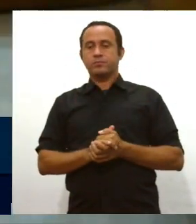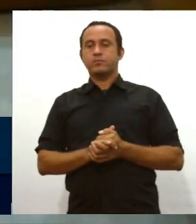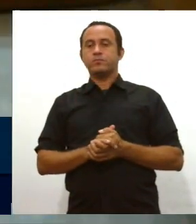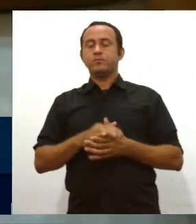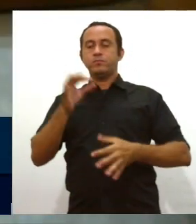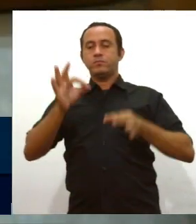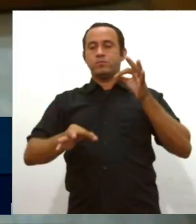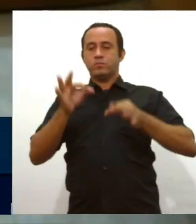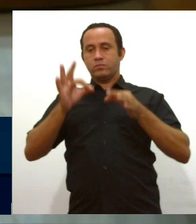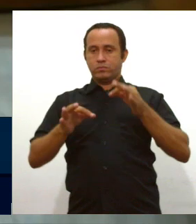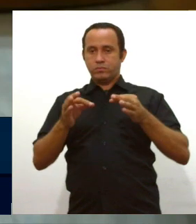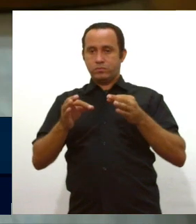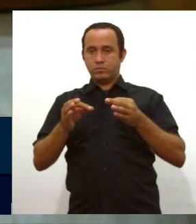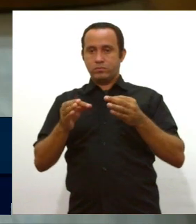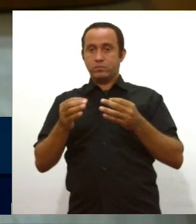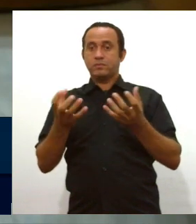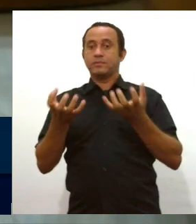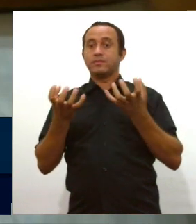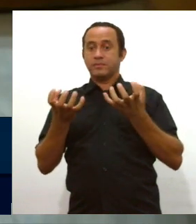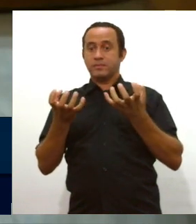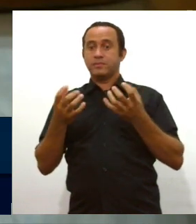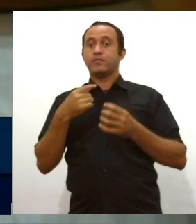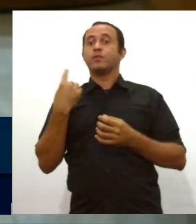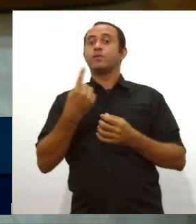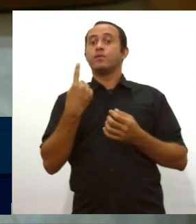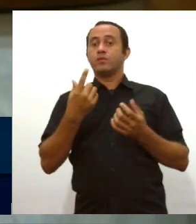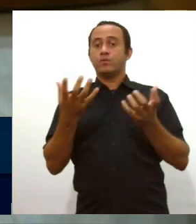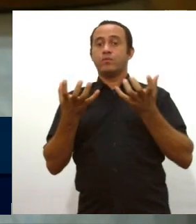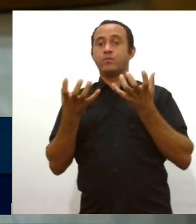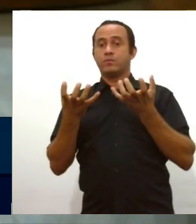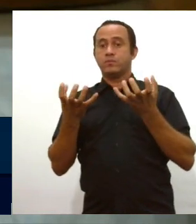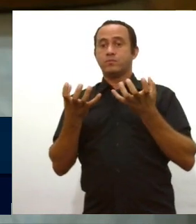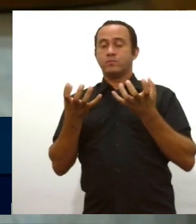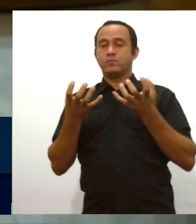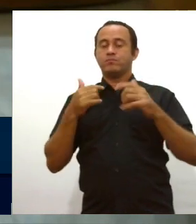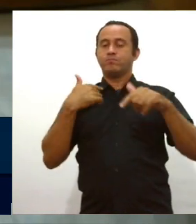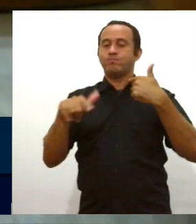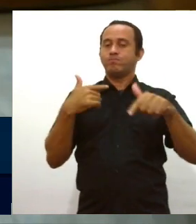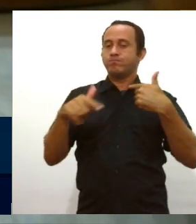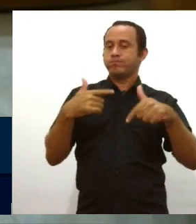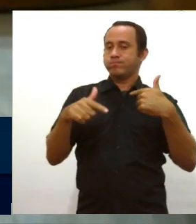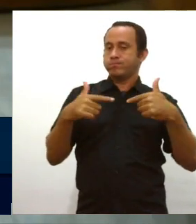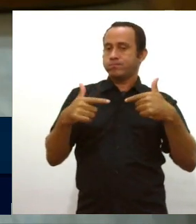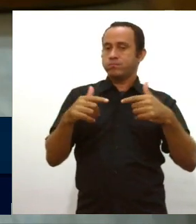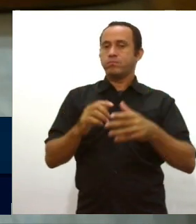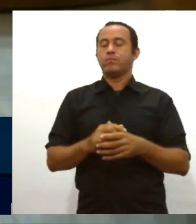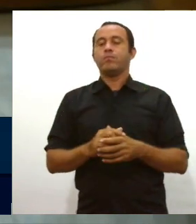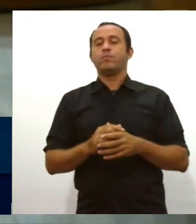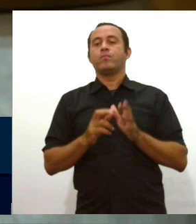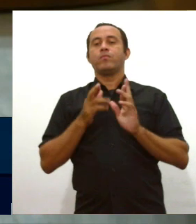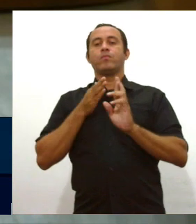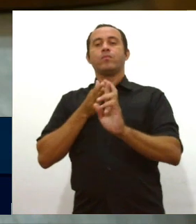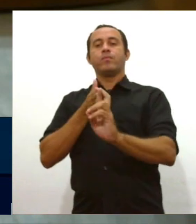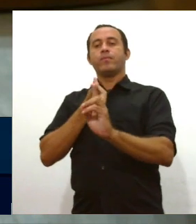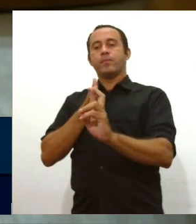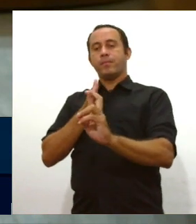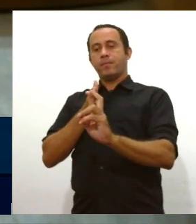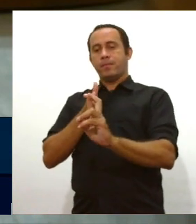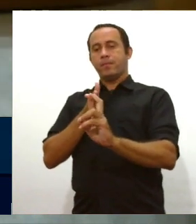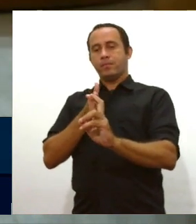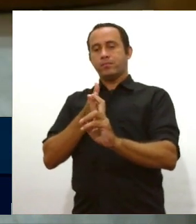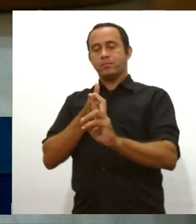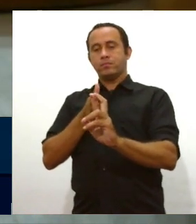Eleitoral nos concedeu, e a gente fica, né, trabalhando também, representando aí o partido